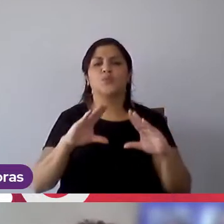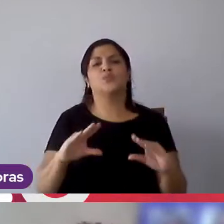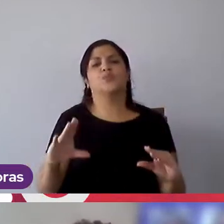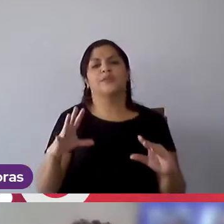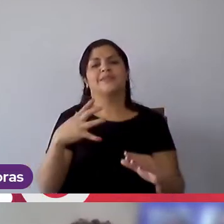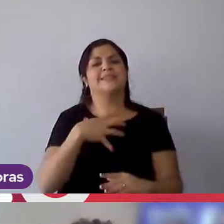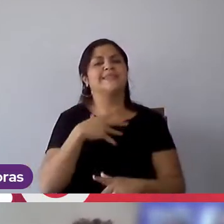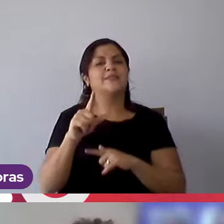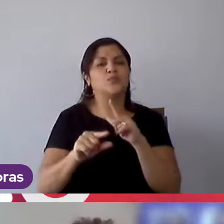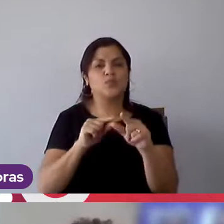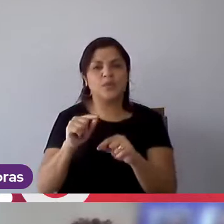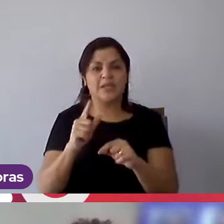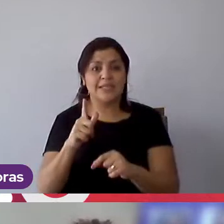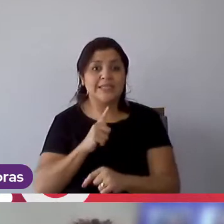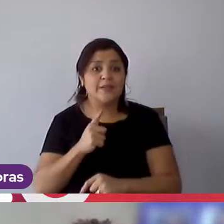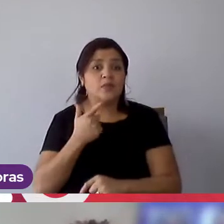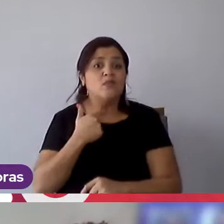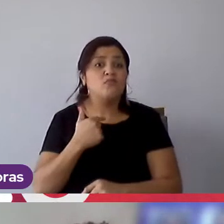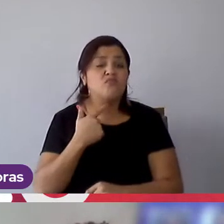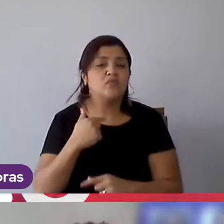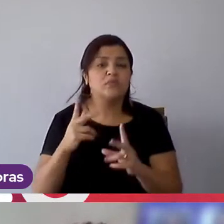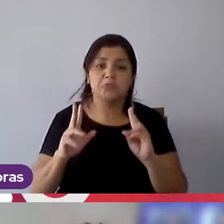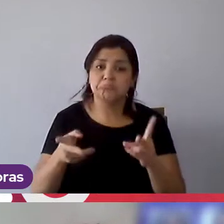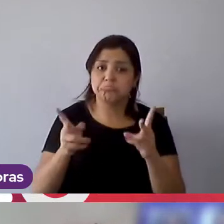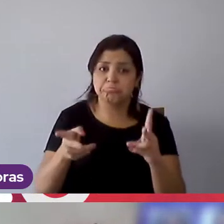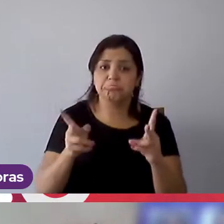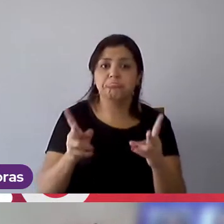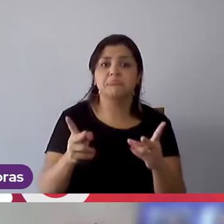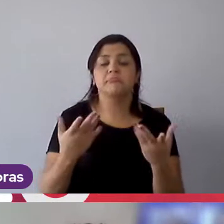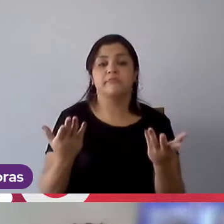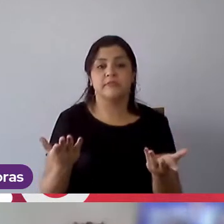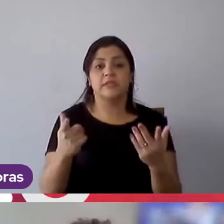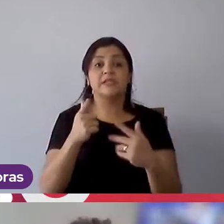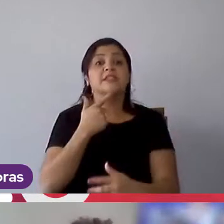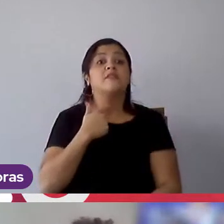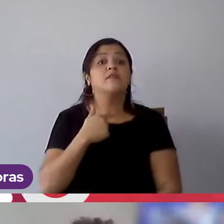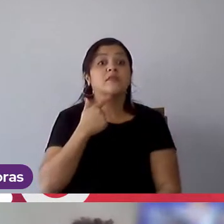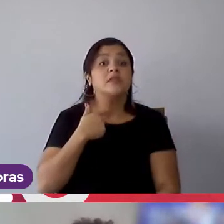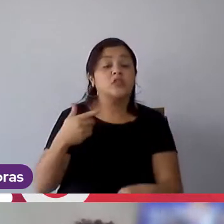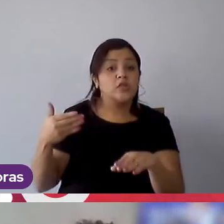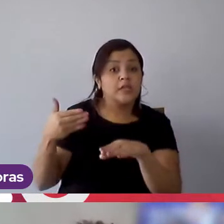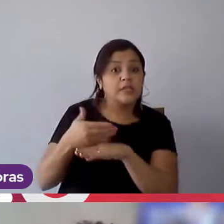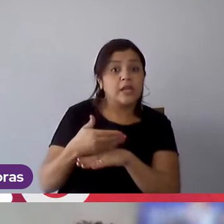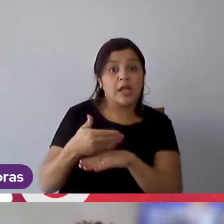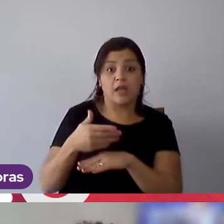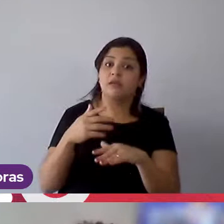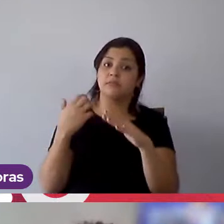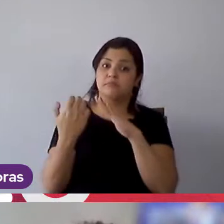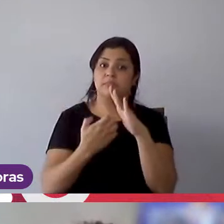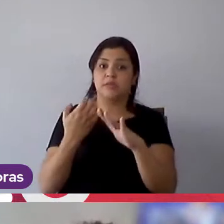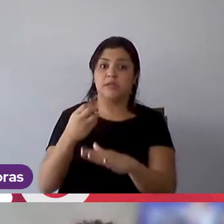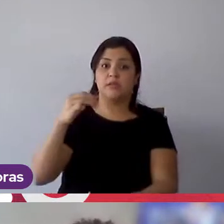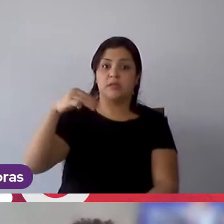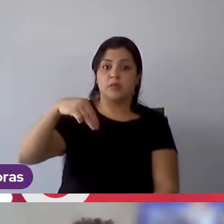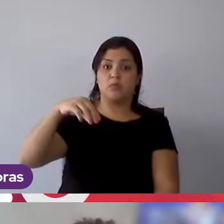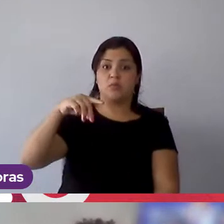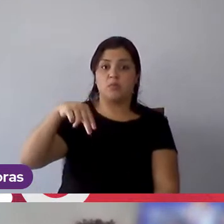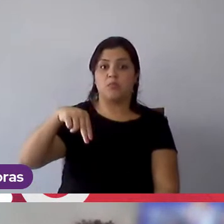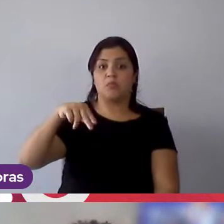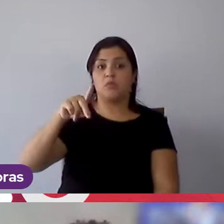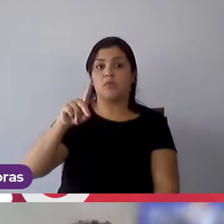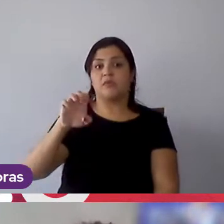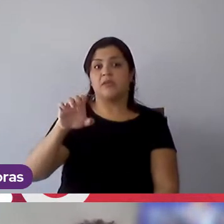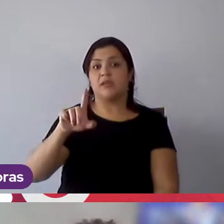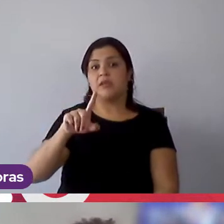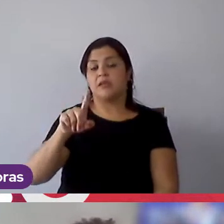faz também ter a vontade de continuar, para quem tem esse desejo de entrar aqui na Mondelez, eu acho que o